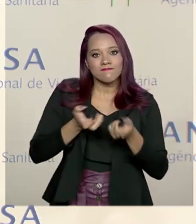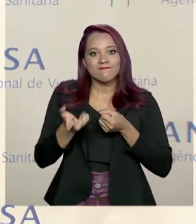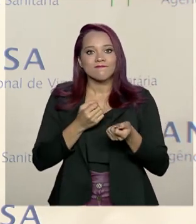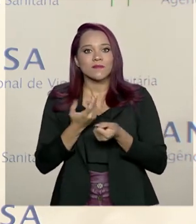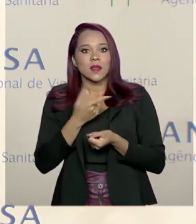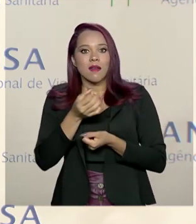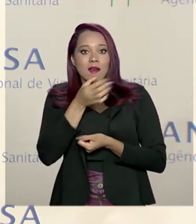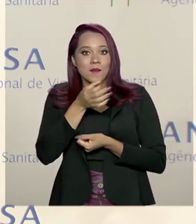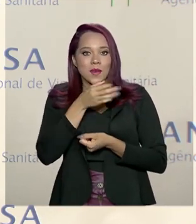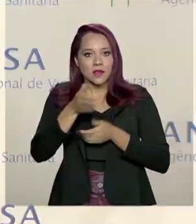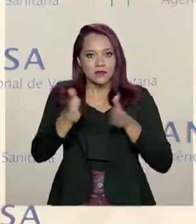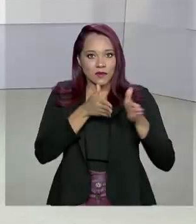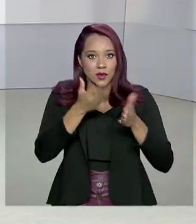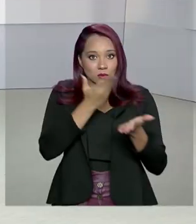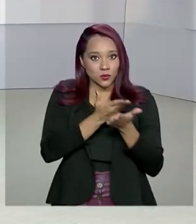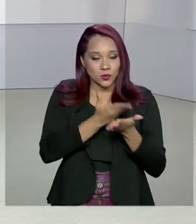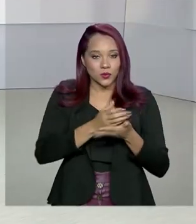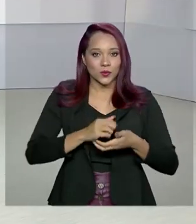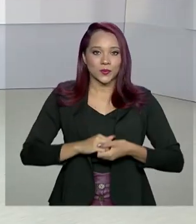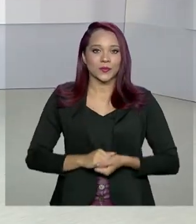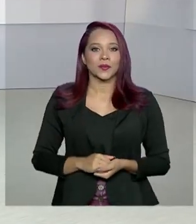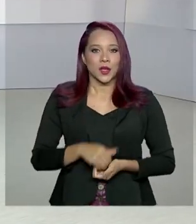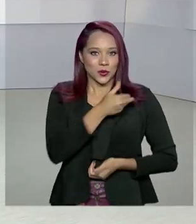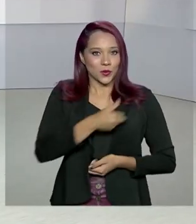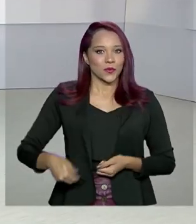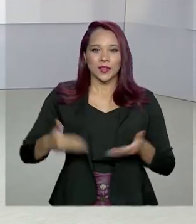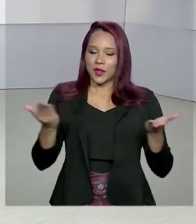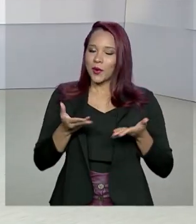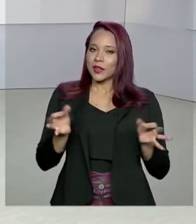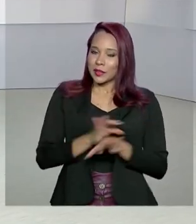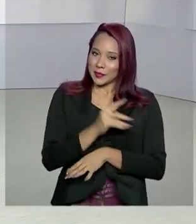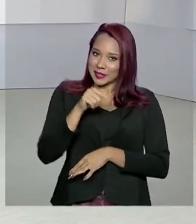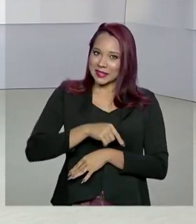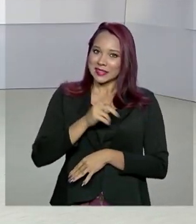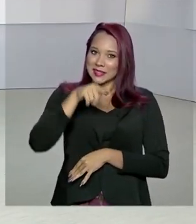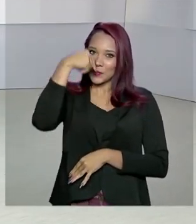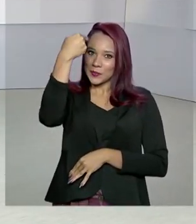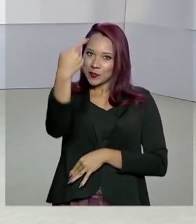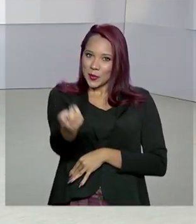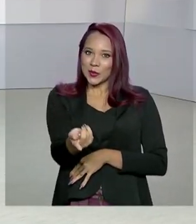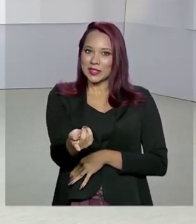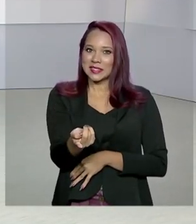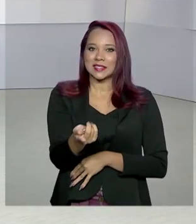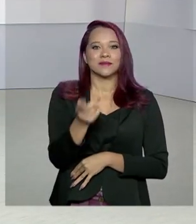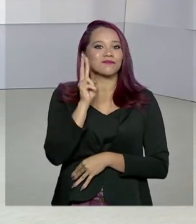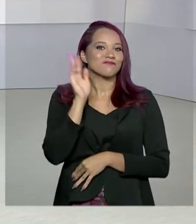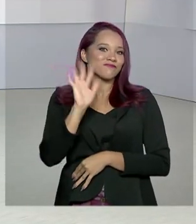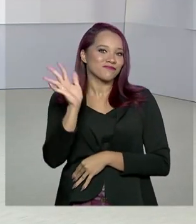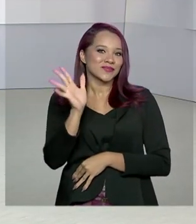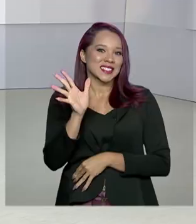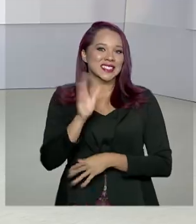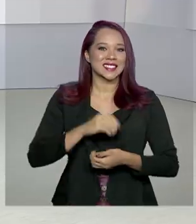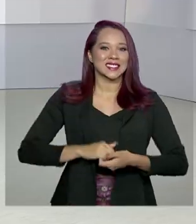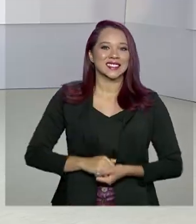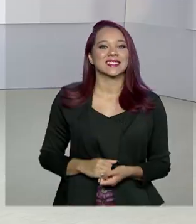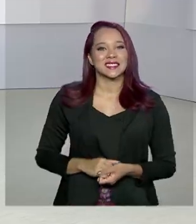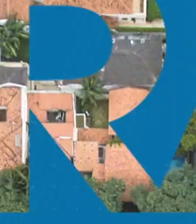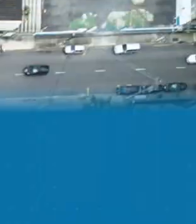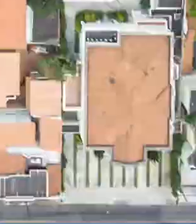na fase de estudo clínico. E o governo agora termina aqui. Nos vemos então na próxima edição. Até lá. Tchau.